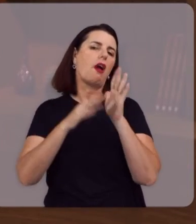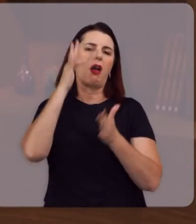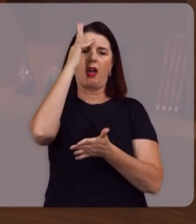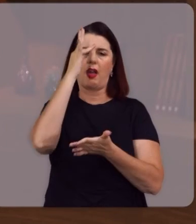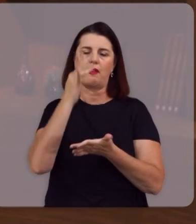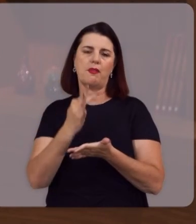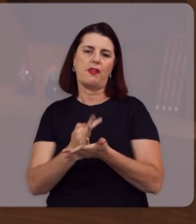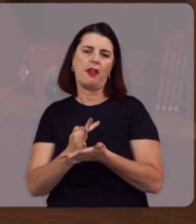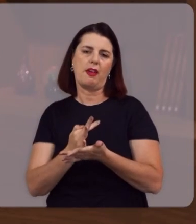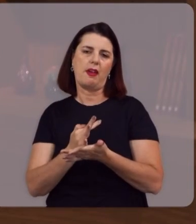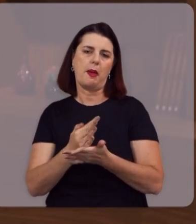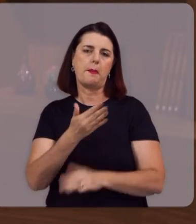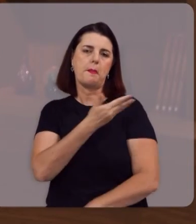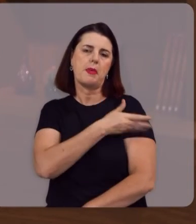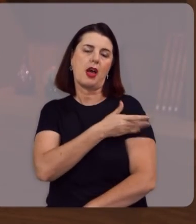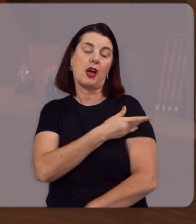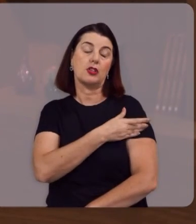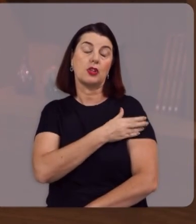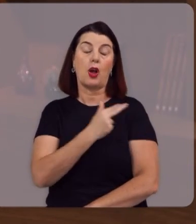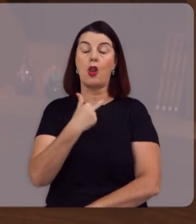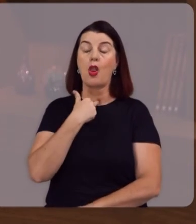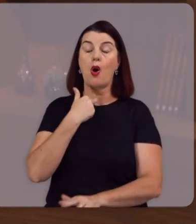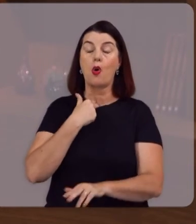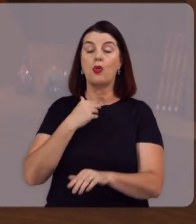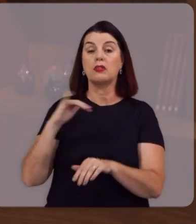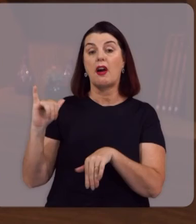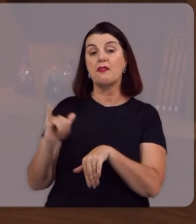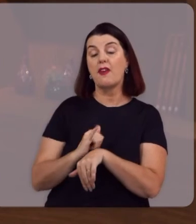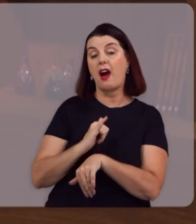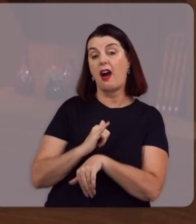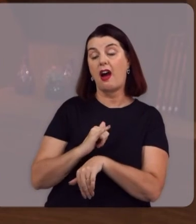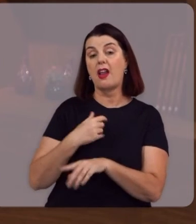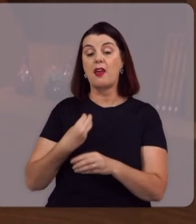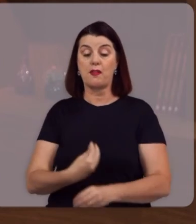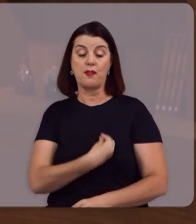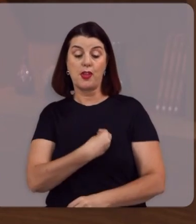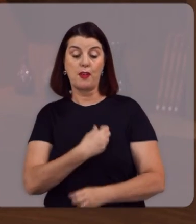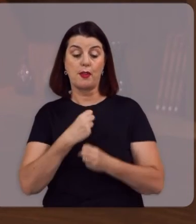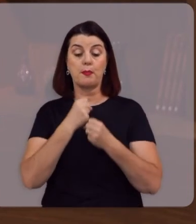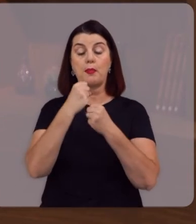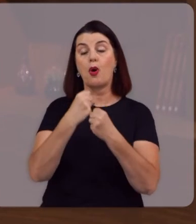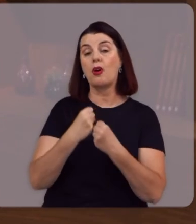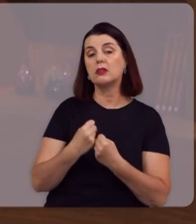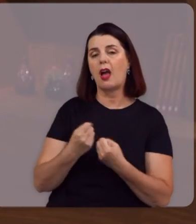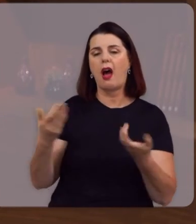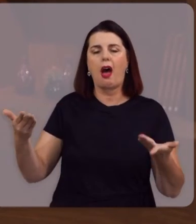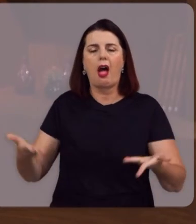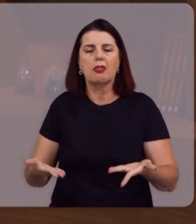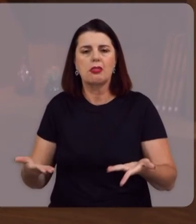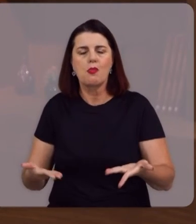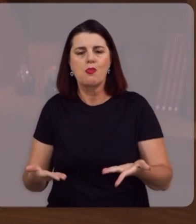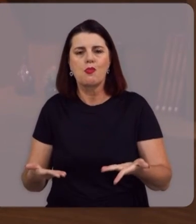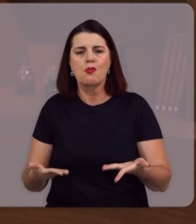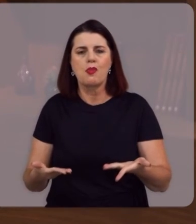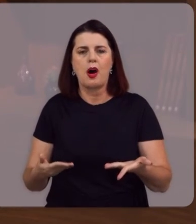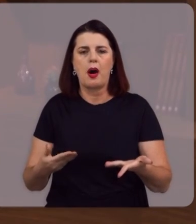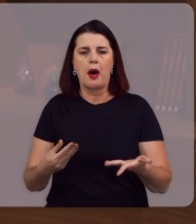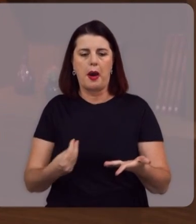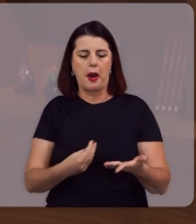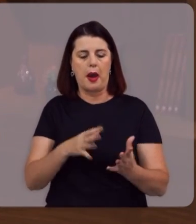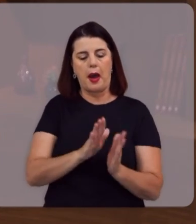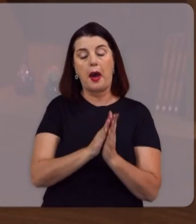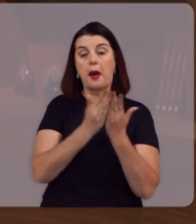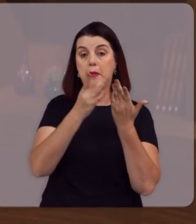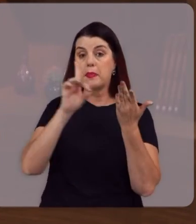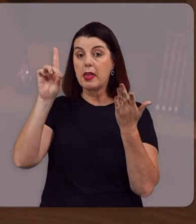regra De fé e prática Ela não pode falhar Ela é viva Ela é poderosa Ela é atual A Bíblia